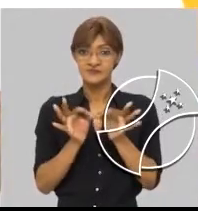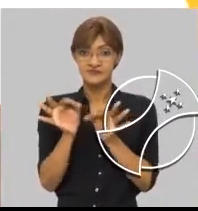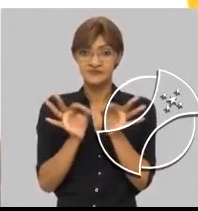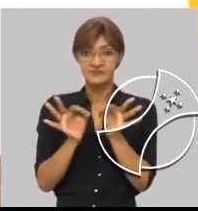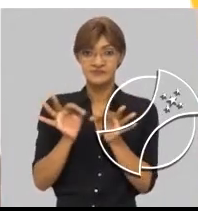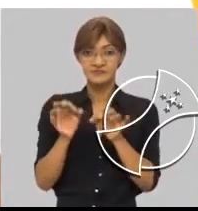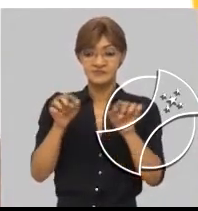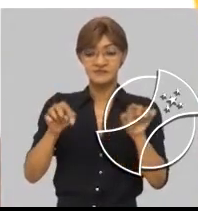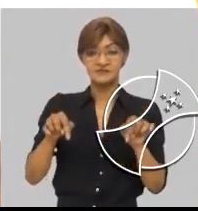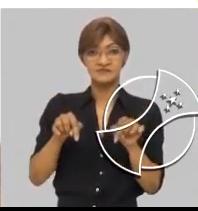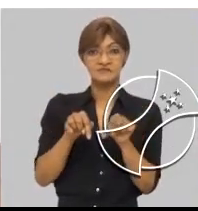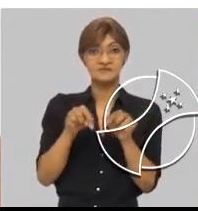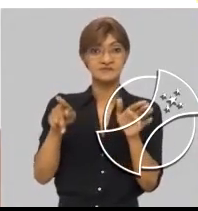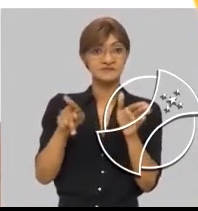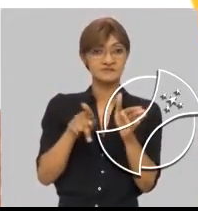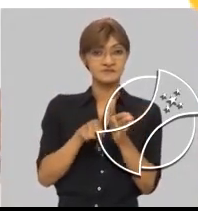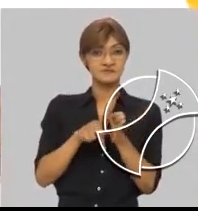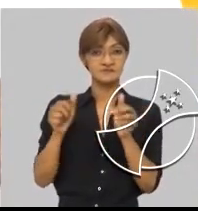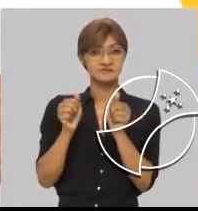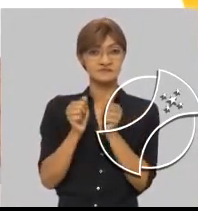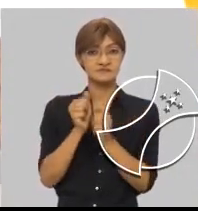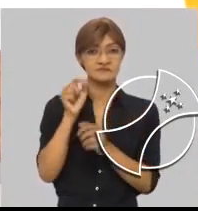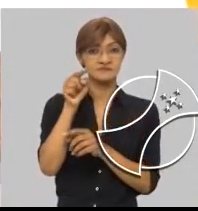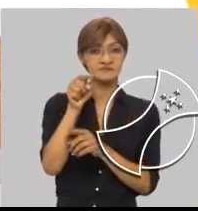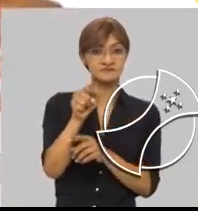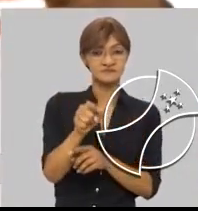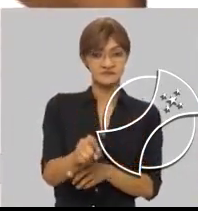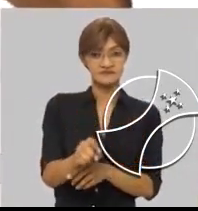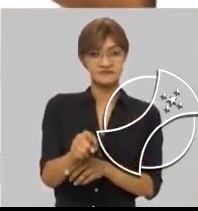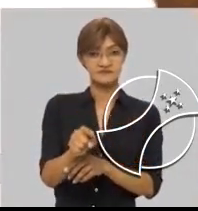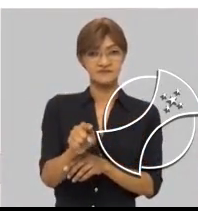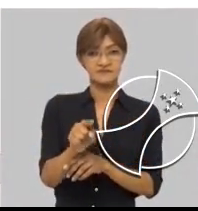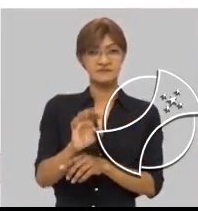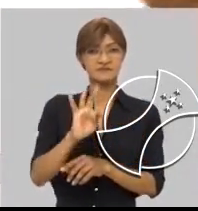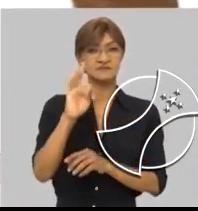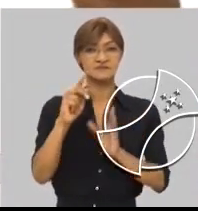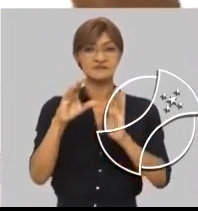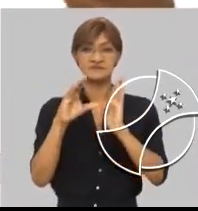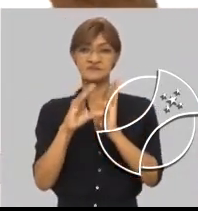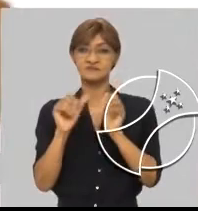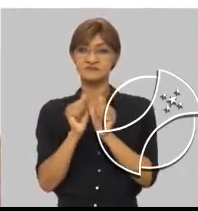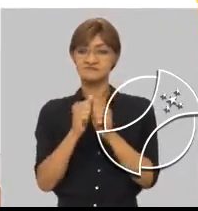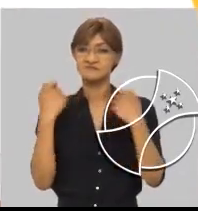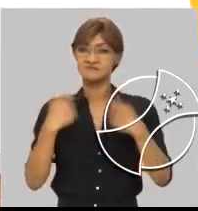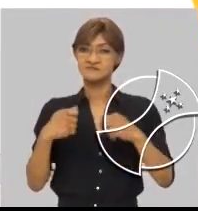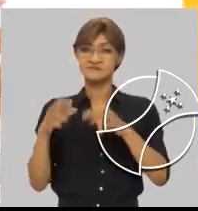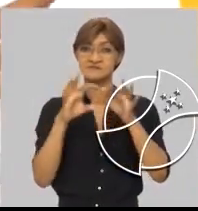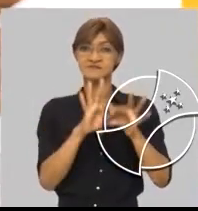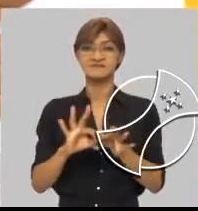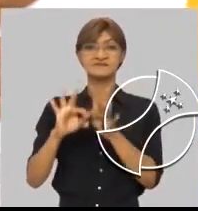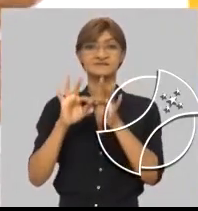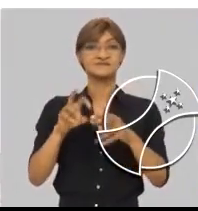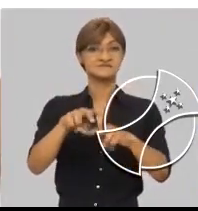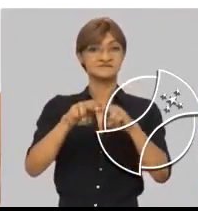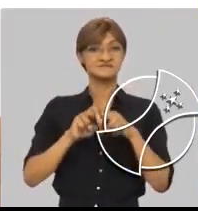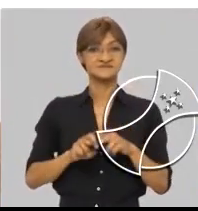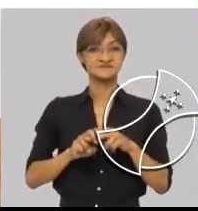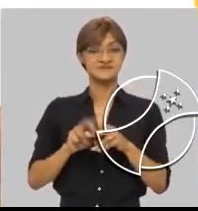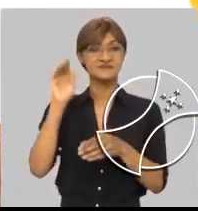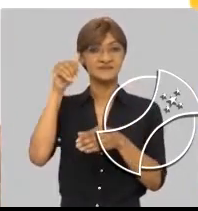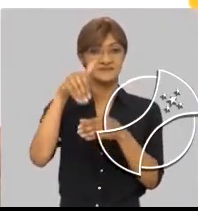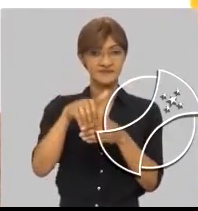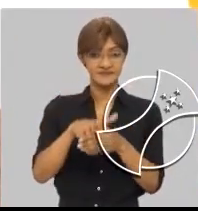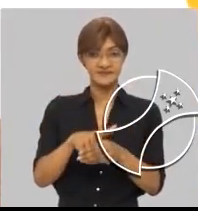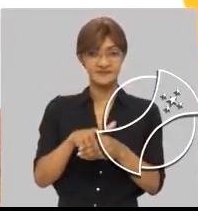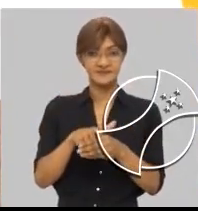criar o gabinete itinerante para junto a você atender a sua comunidade. Precisamos nos unirmos, por